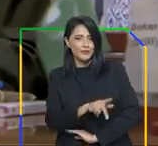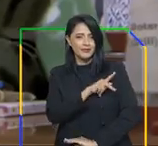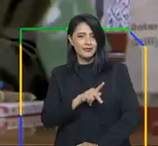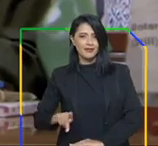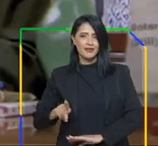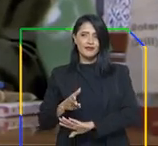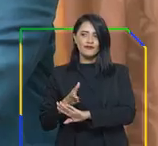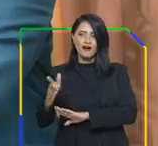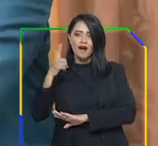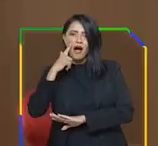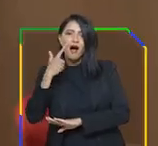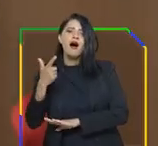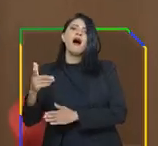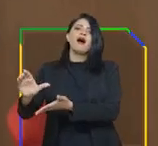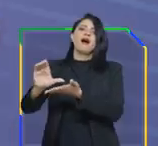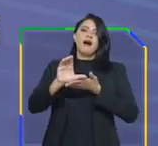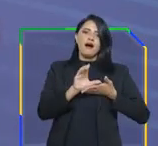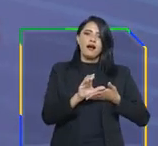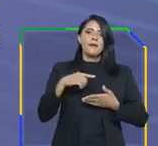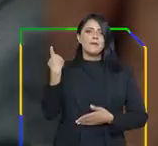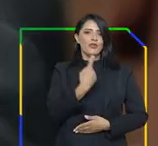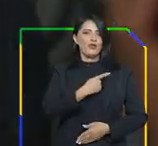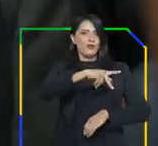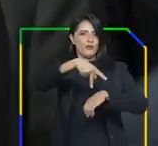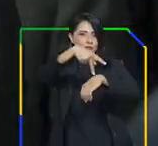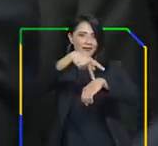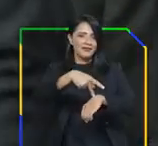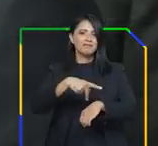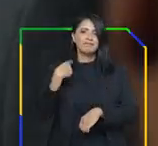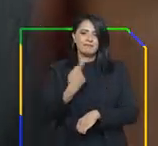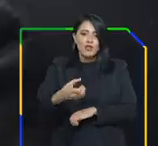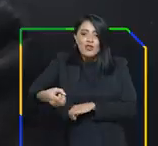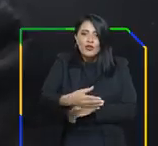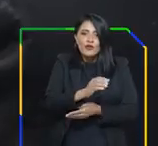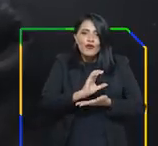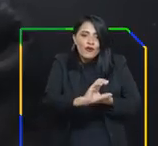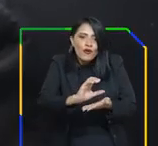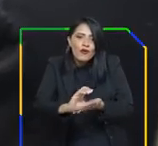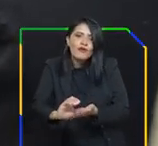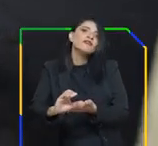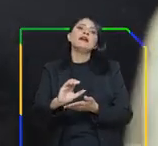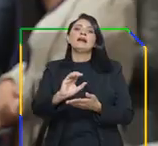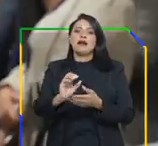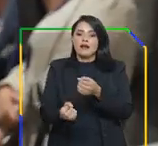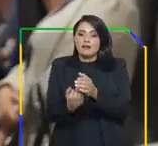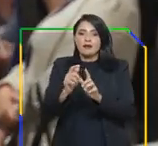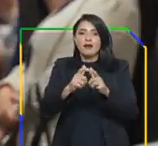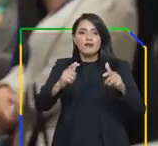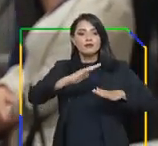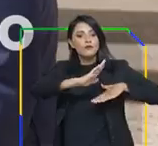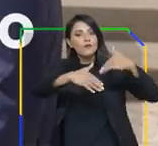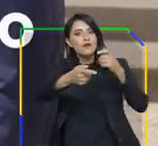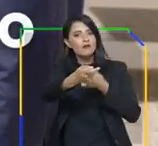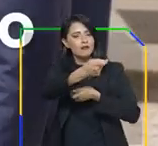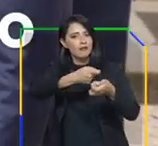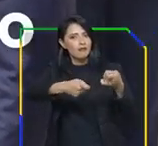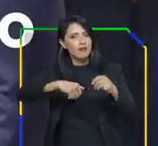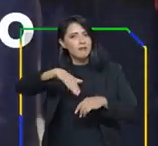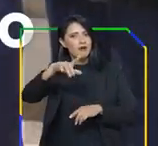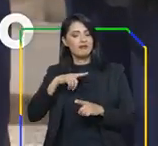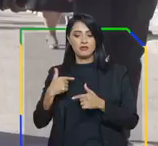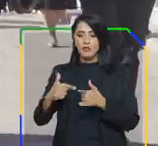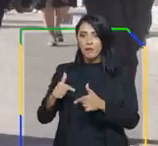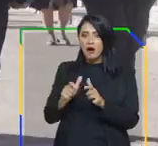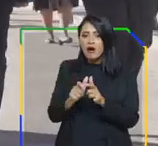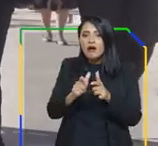Lula ao exterior traz mais investimento para o nosso país. E novos investimentos trazem mais desenvolvimento econômico